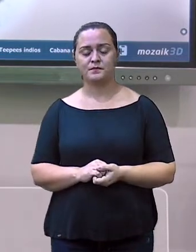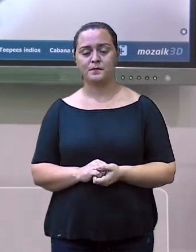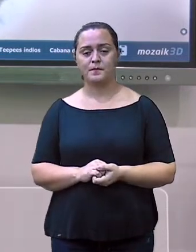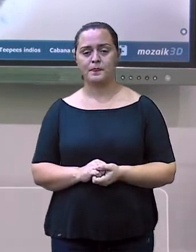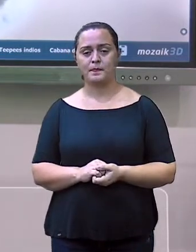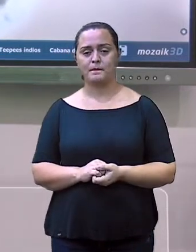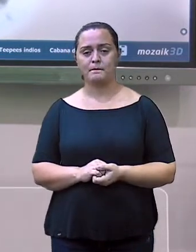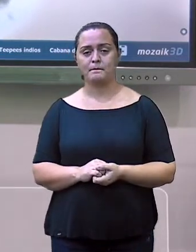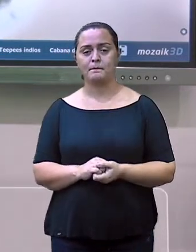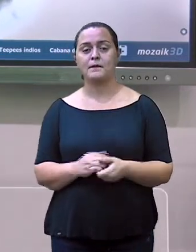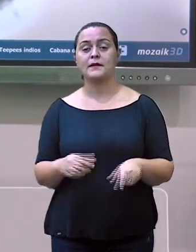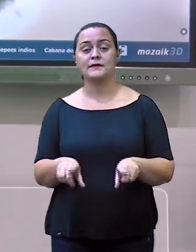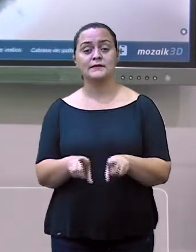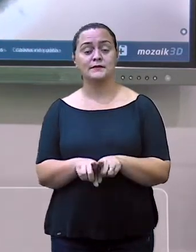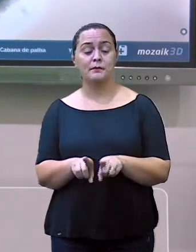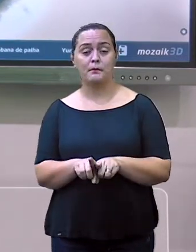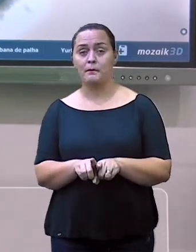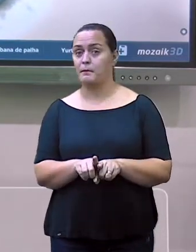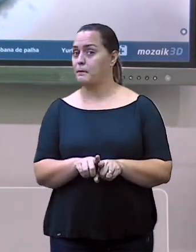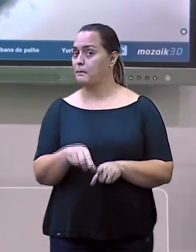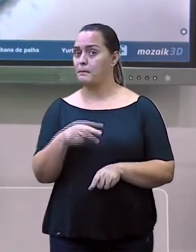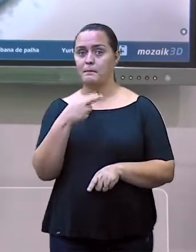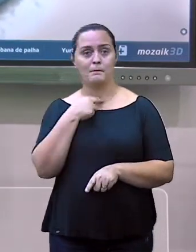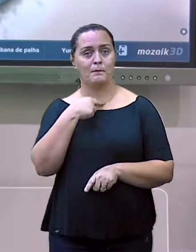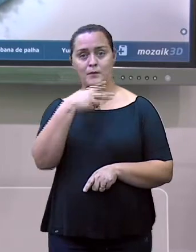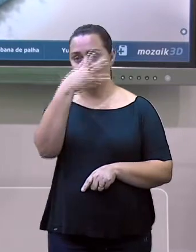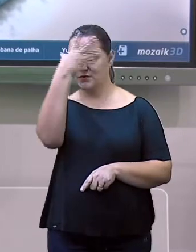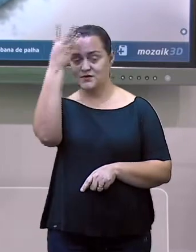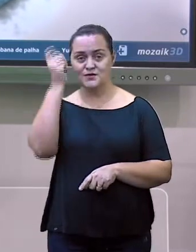também esquecer de quê?